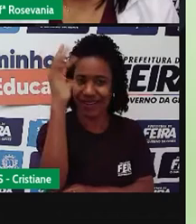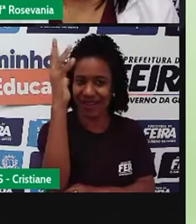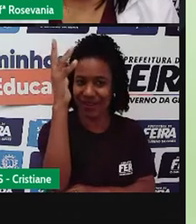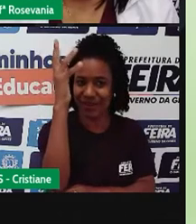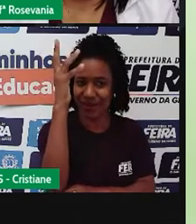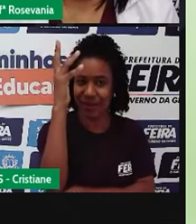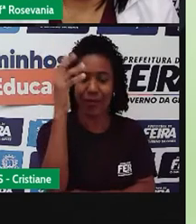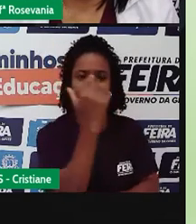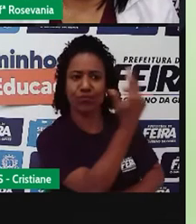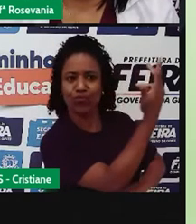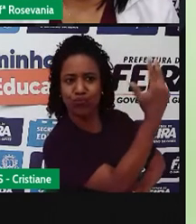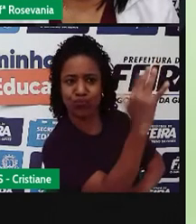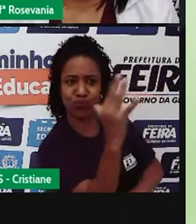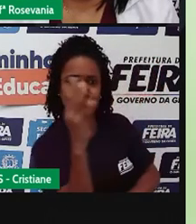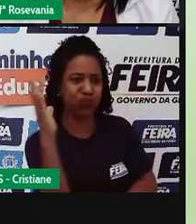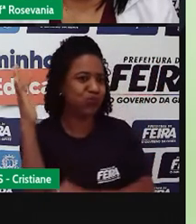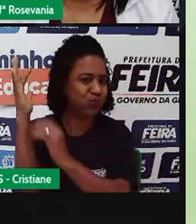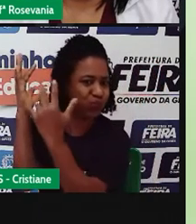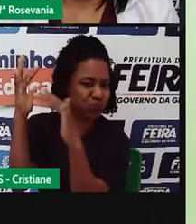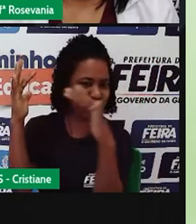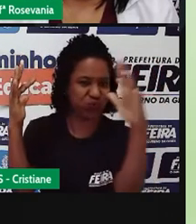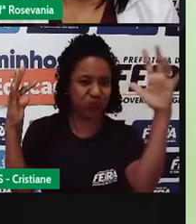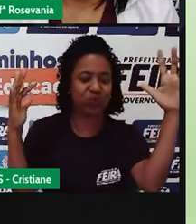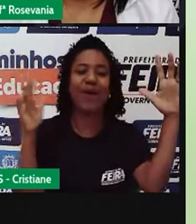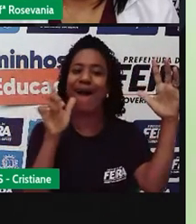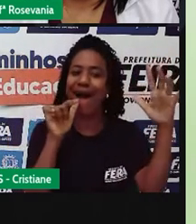é manguezal, e a vegetação, ó,